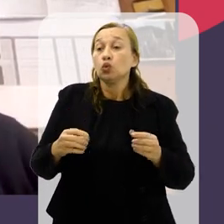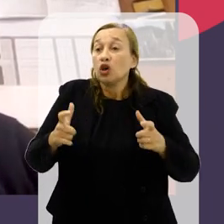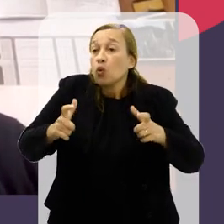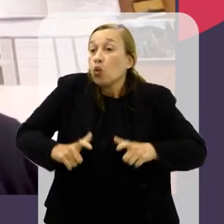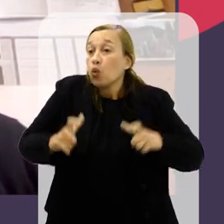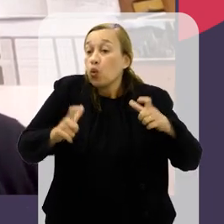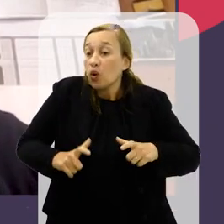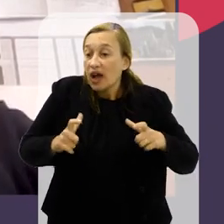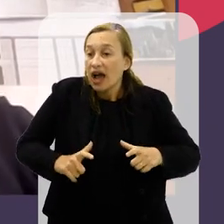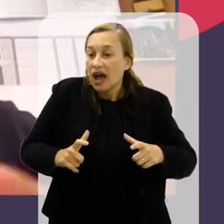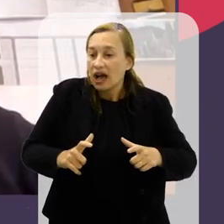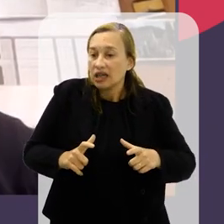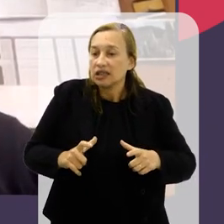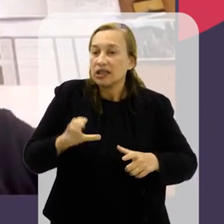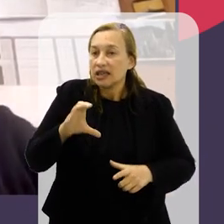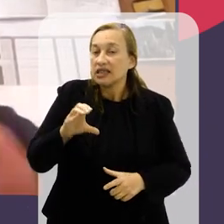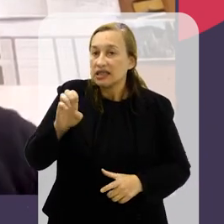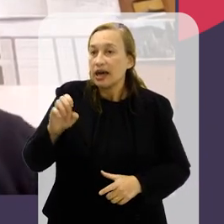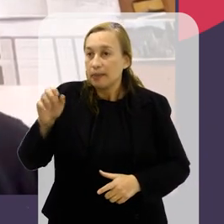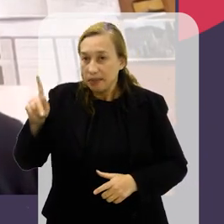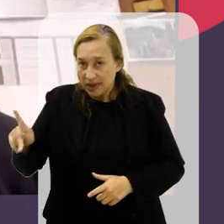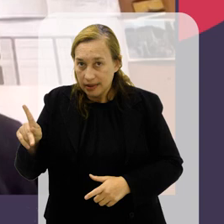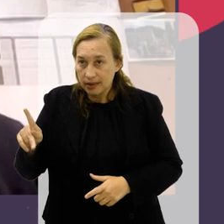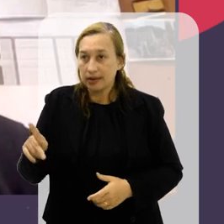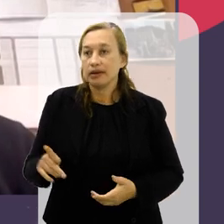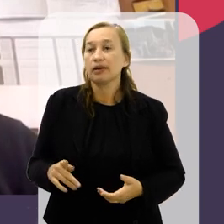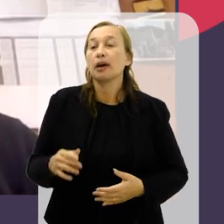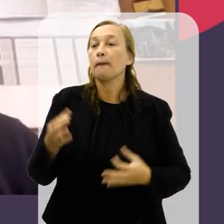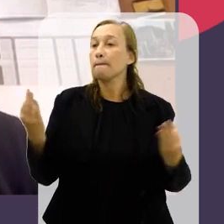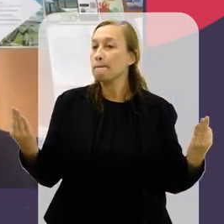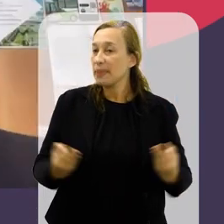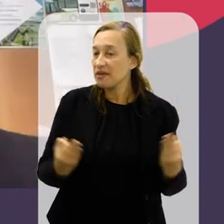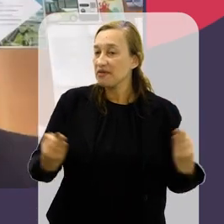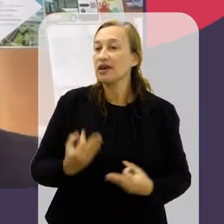e isso tudo tem localização, tem CEP, como tu colocasse.